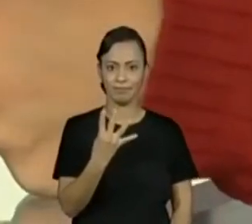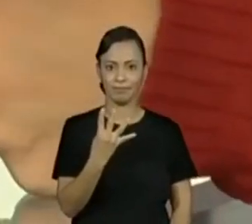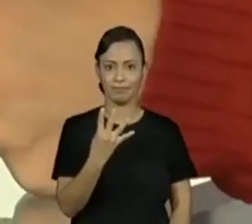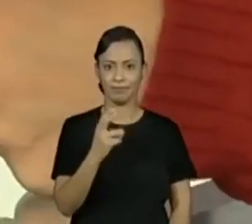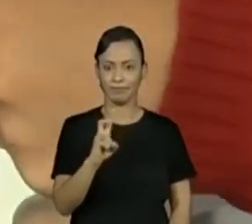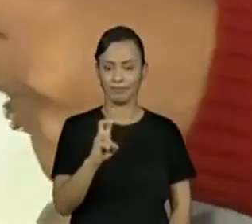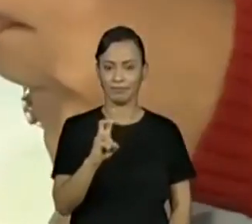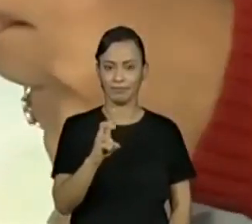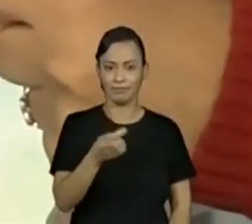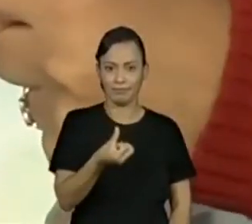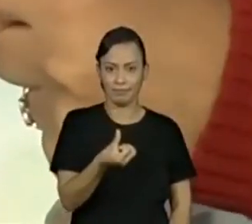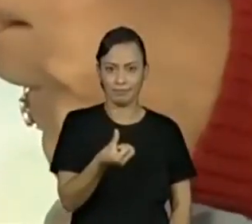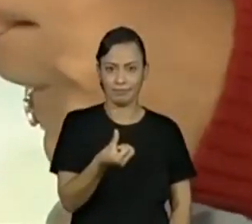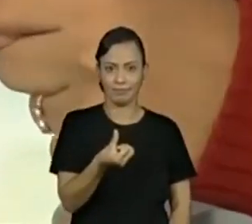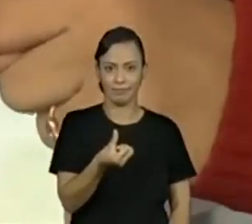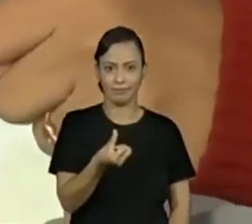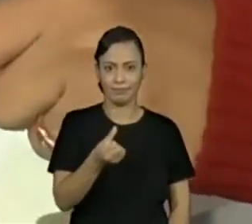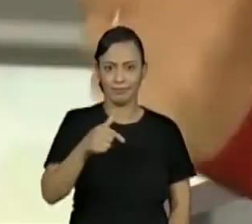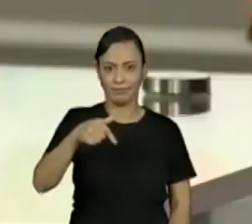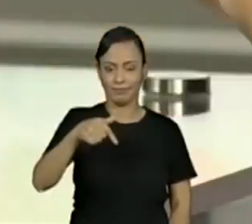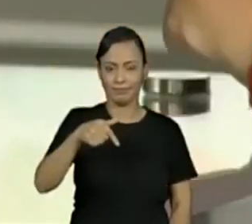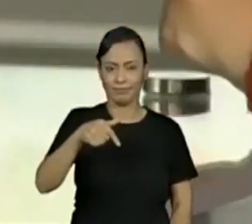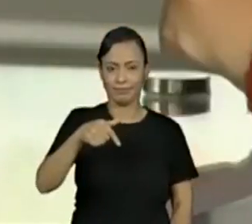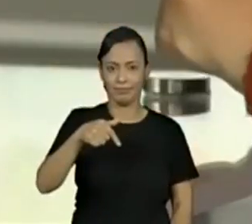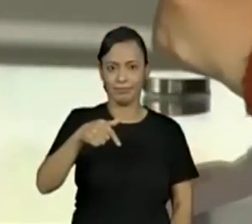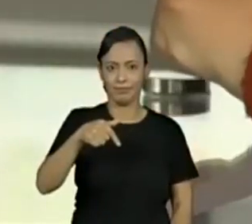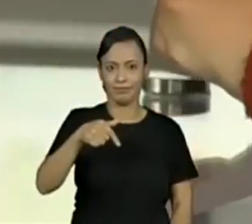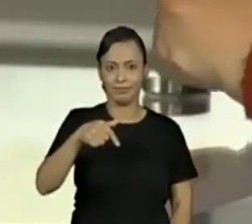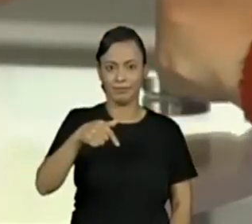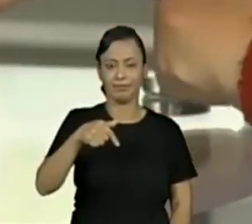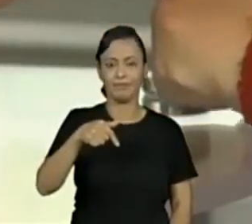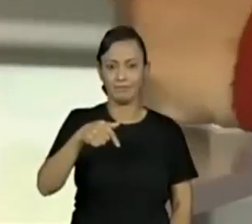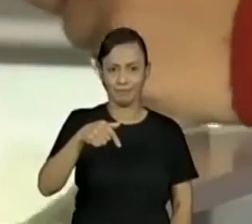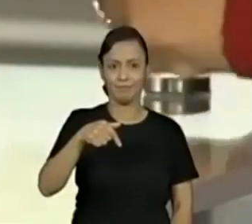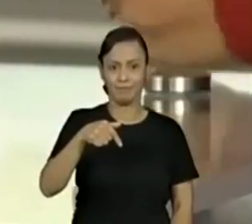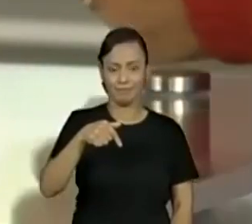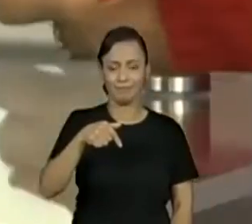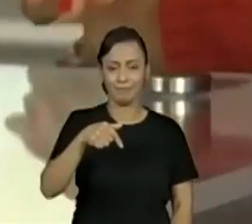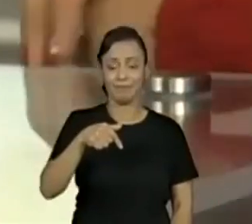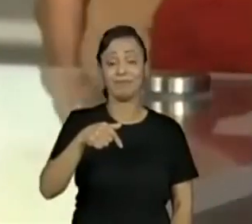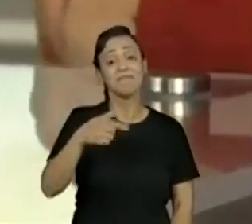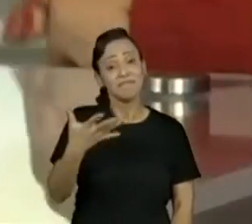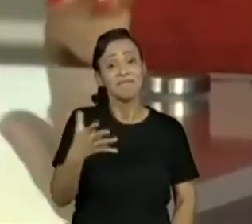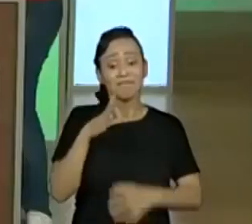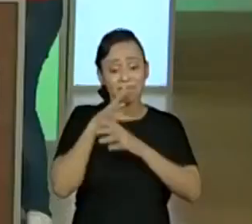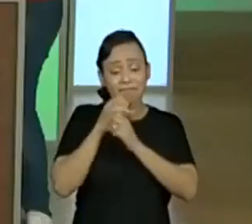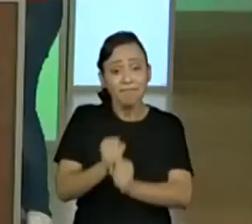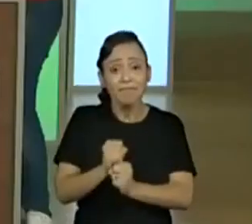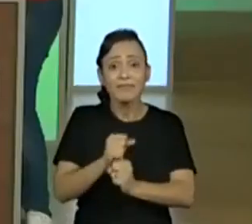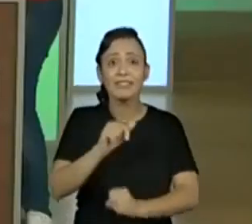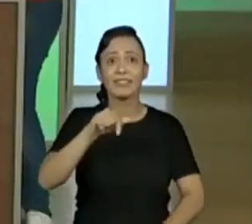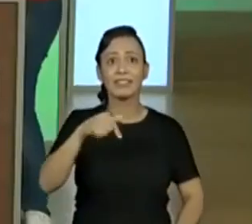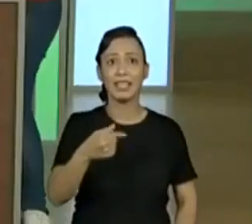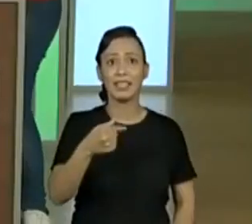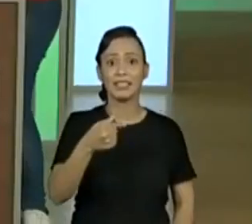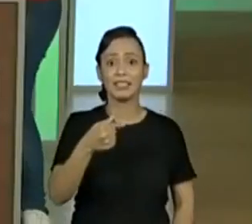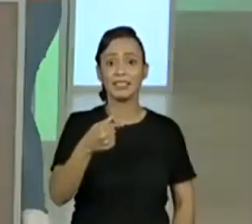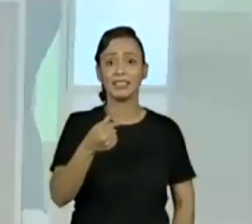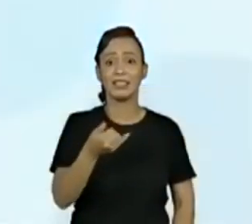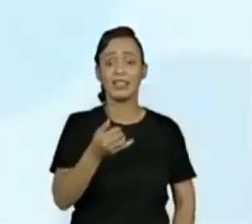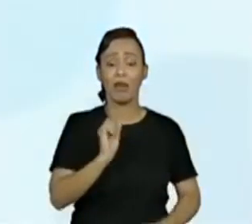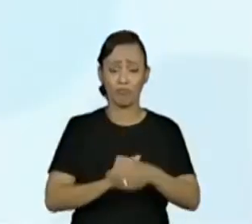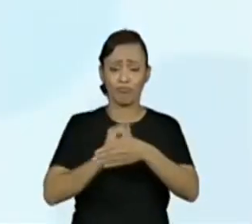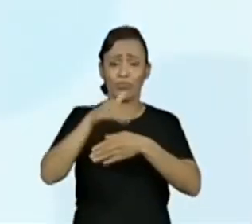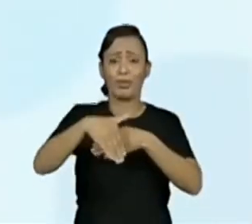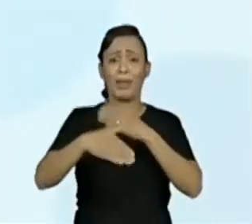Quatro, cinco, seis. Sete. Isso. Então, a gente tinha pulado aqui a B, né? Sim.